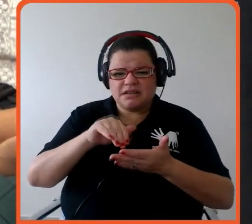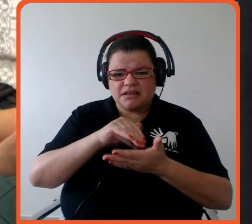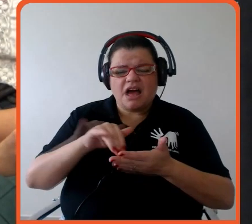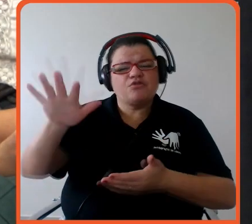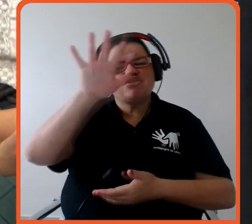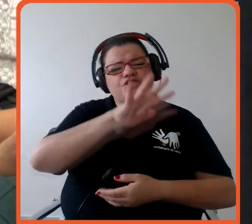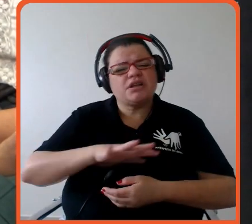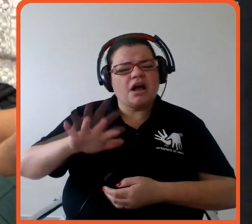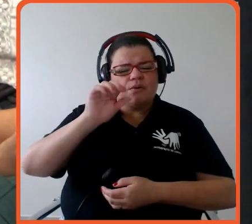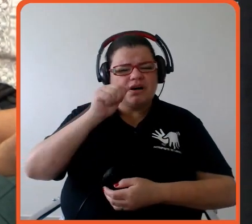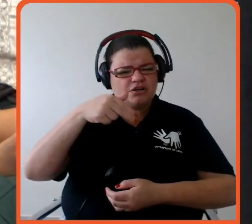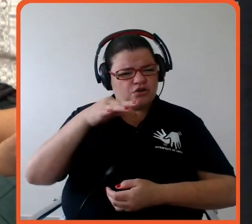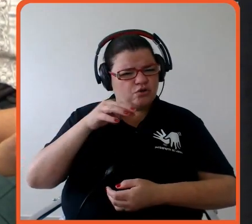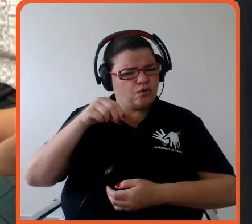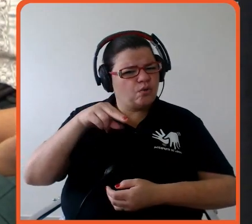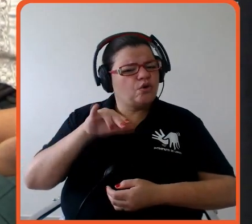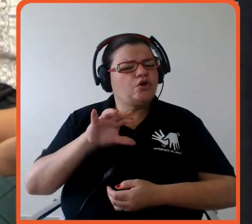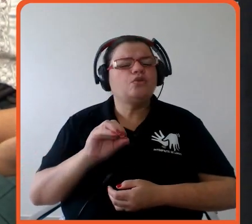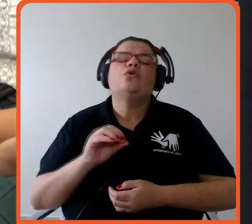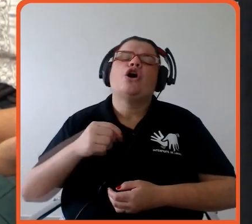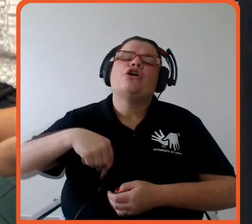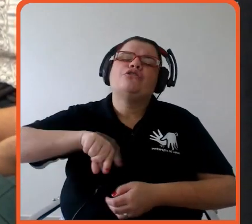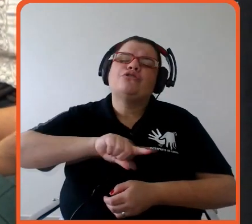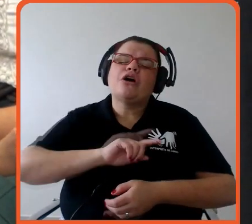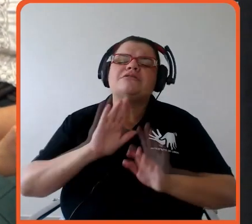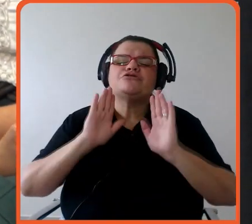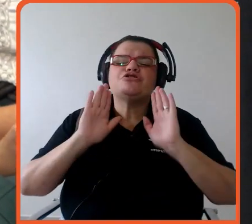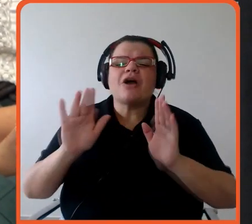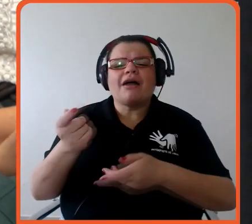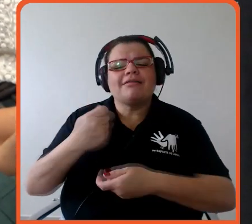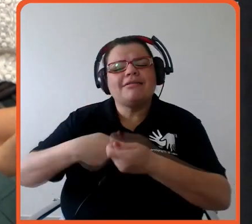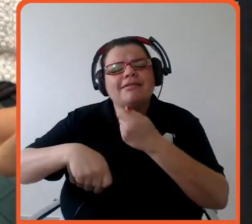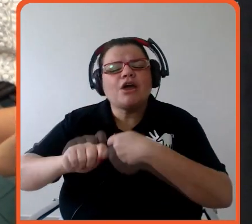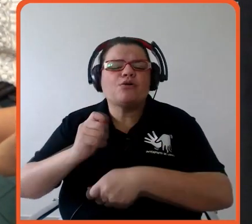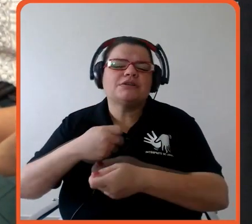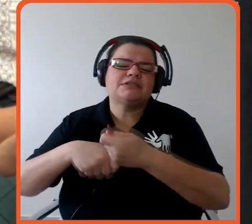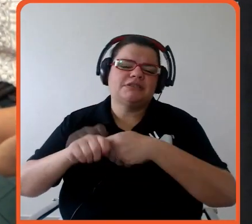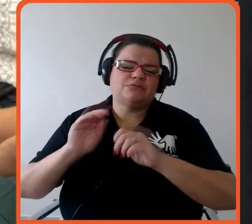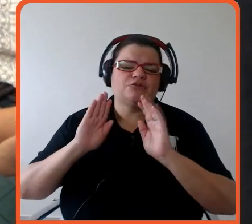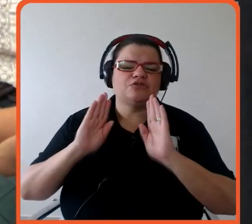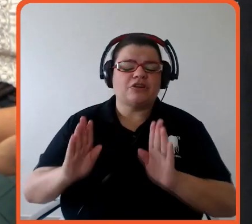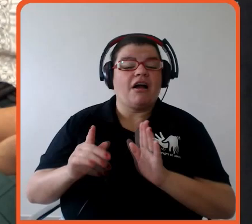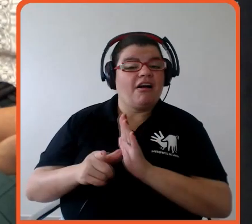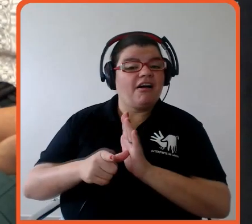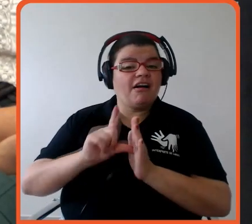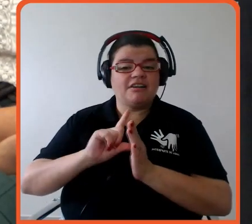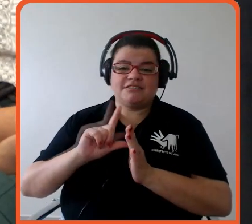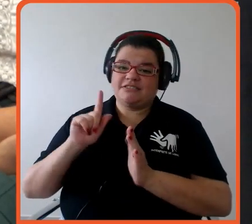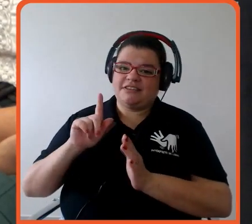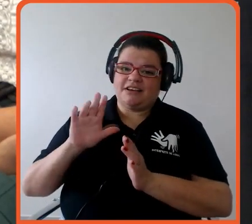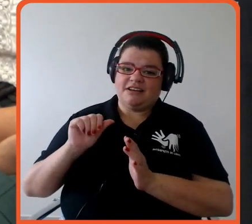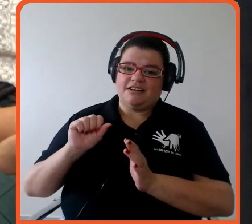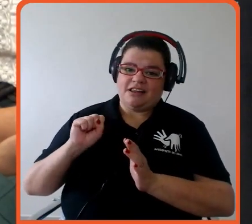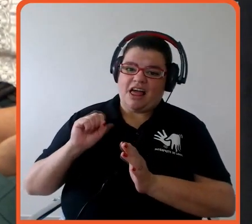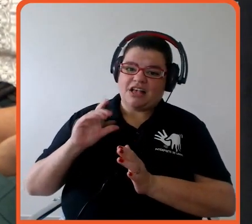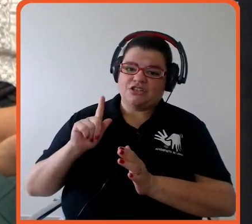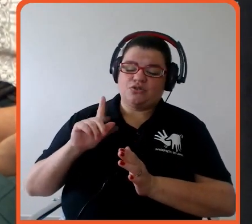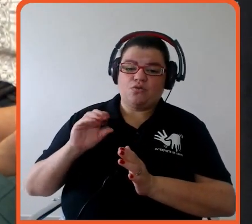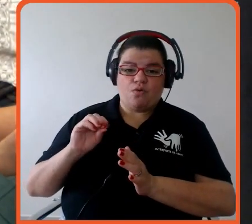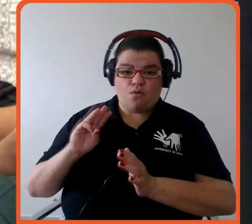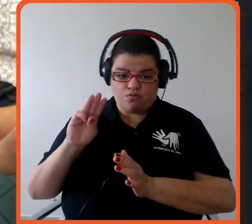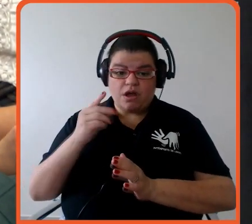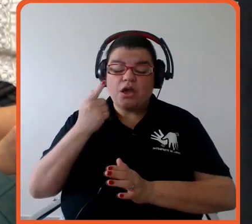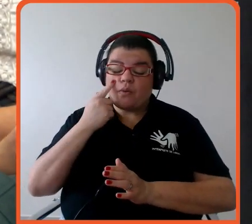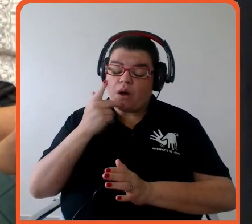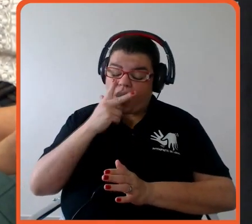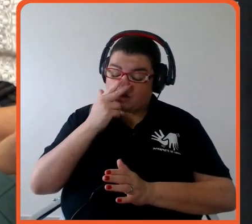a gente já negociou o que tinha que negociar ele falava isso mesmo antes de Glasgow e agora eu tenho certeza que ele vai reforçar isso o que a gente tem que